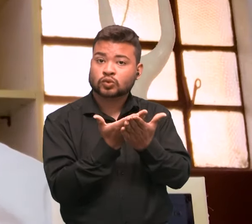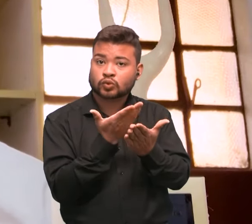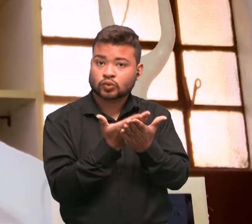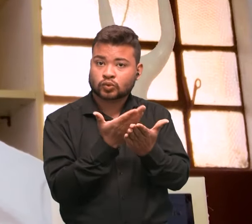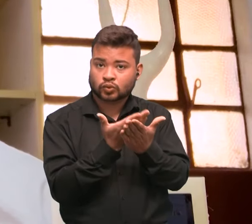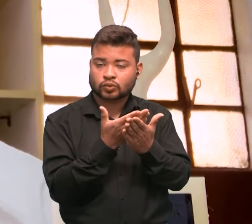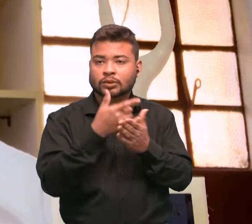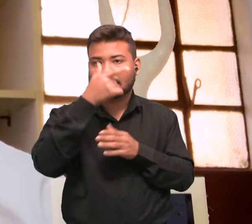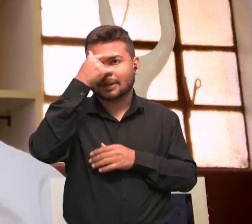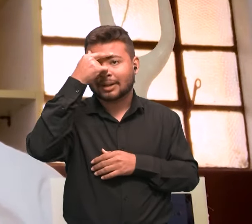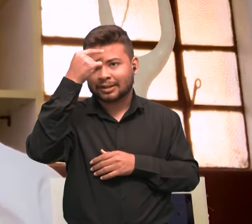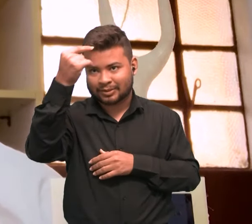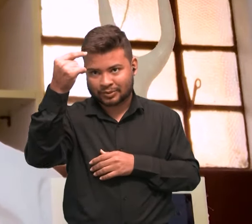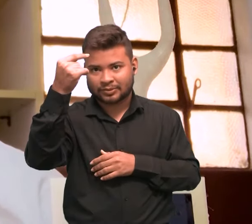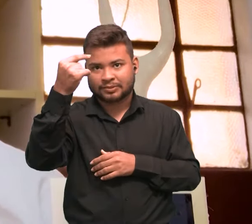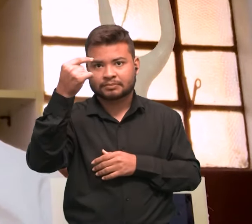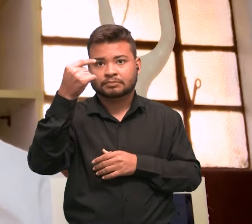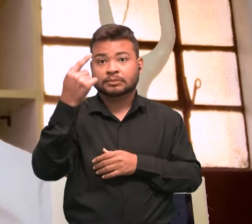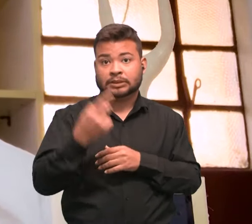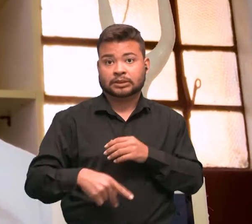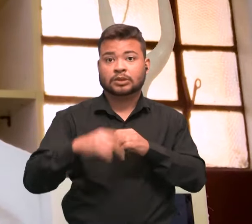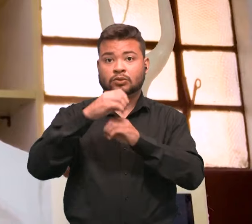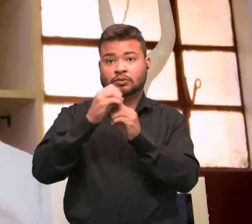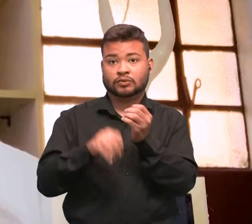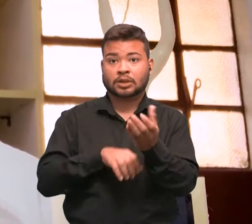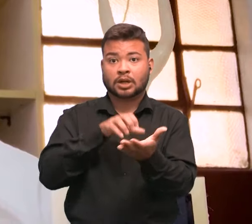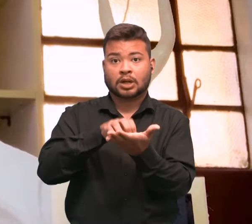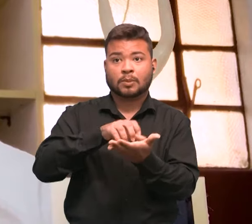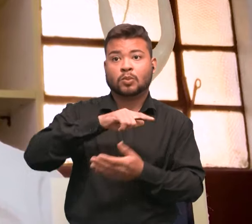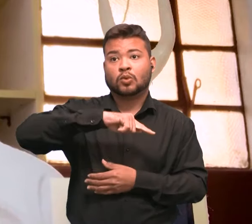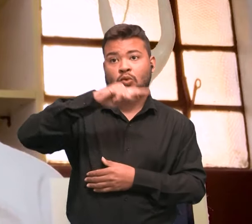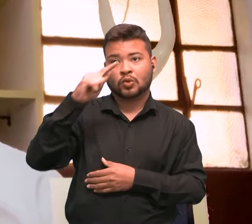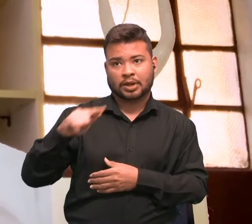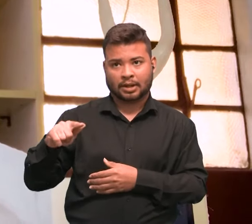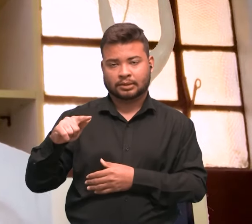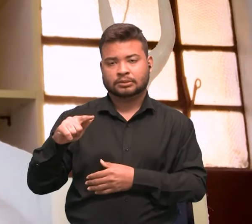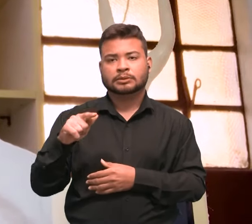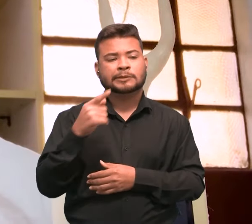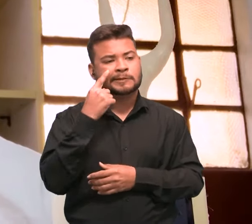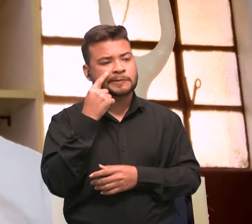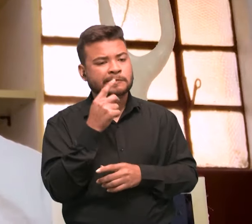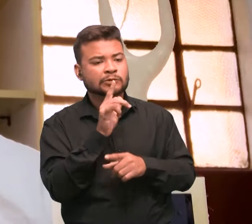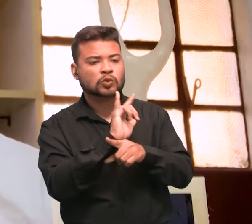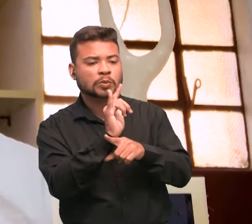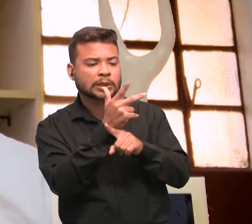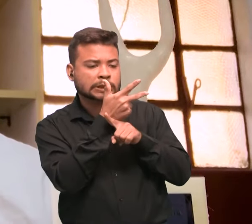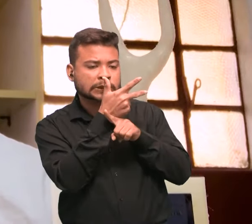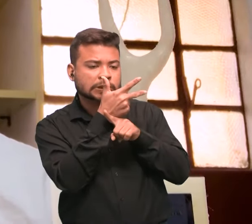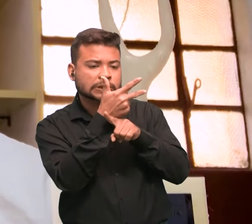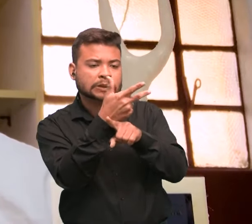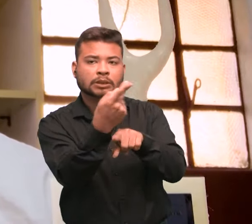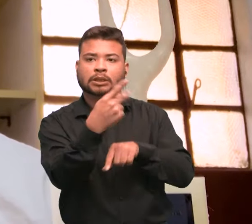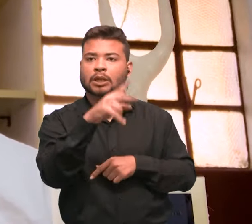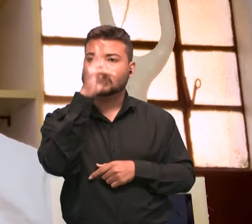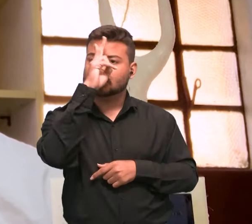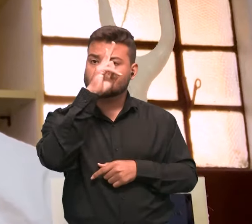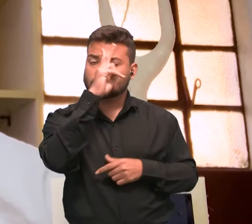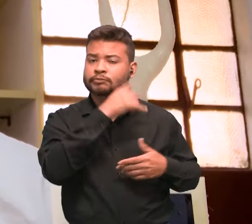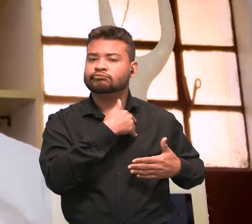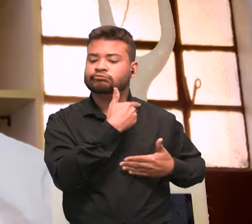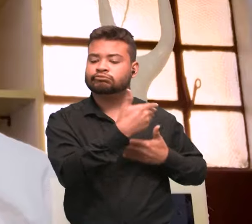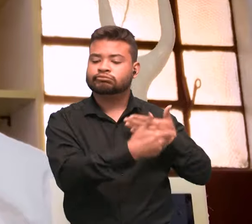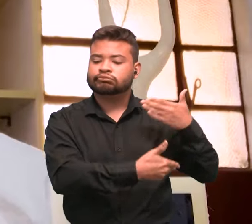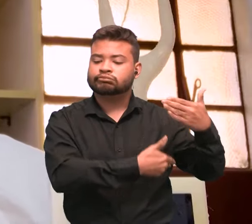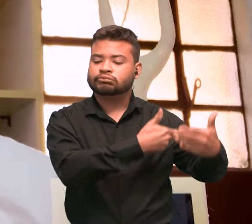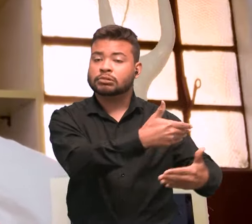Educação do Campo, aqui no Campos Goiás, da Universidade Federal de Goiás. E trata essa trajetória de